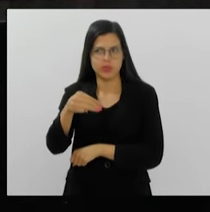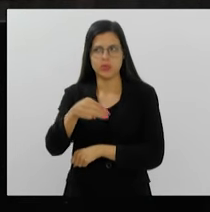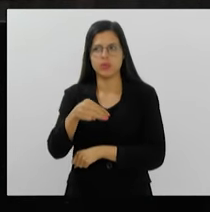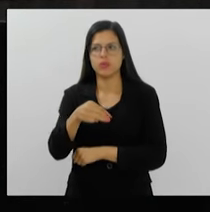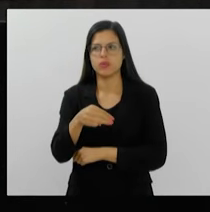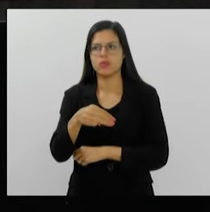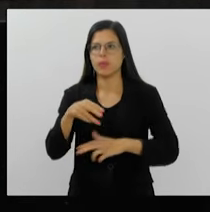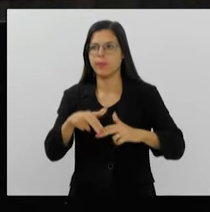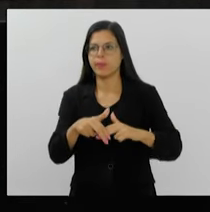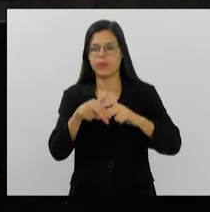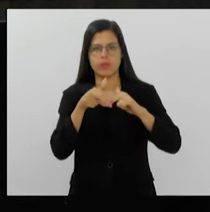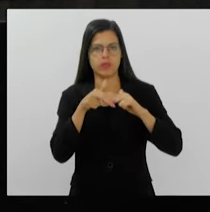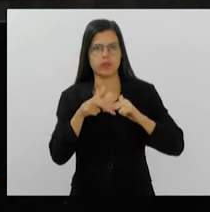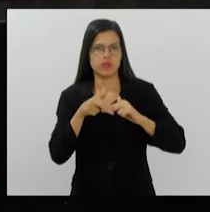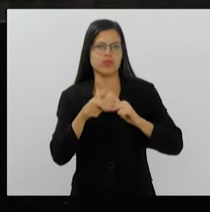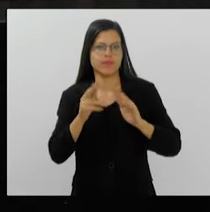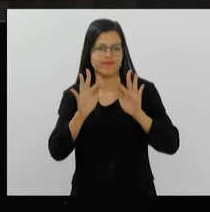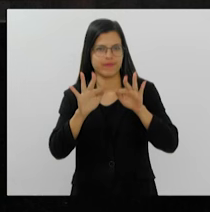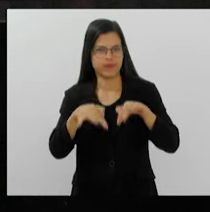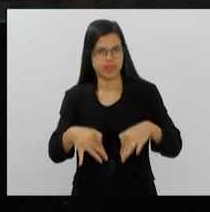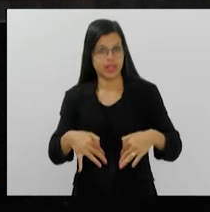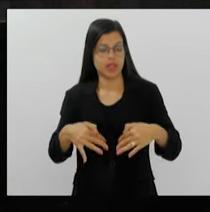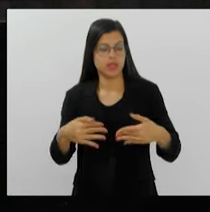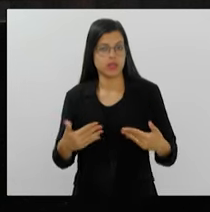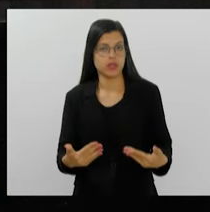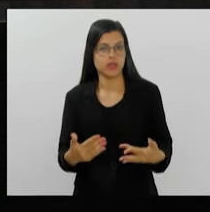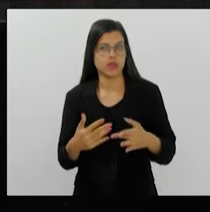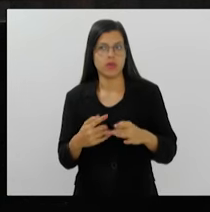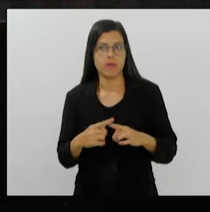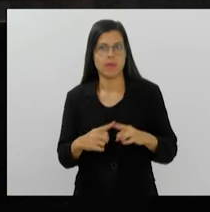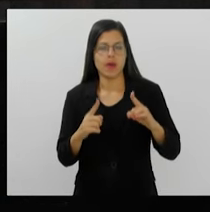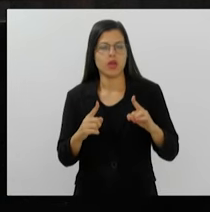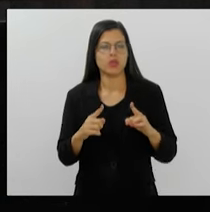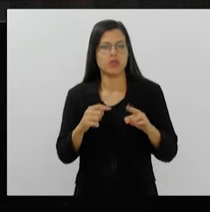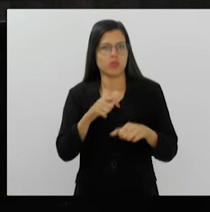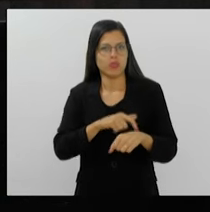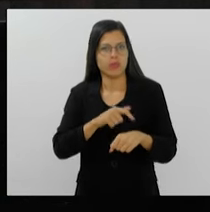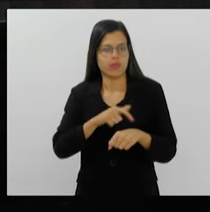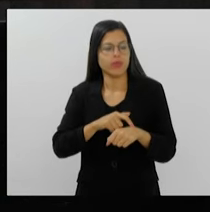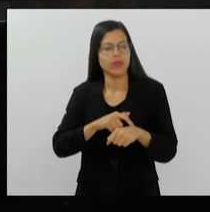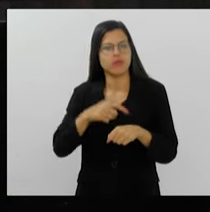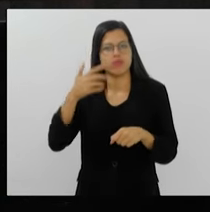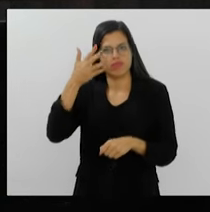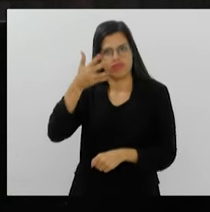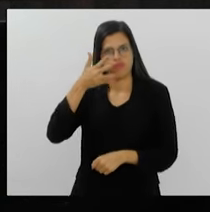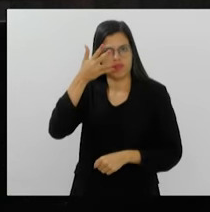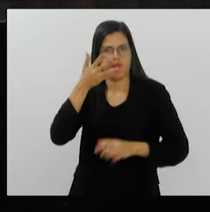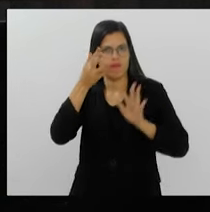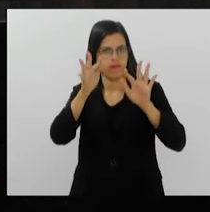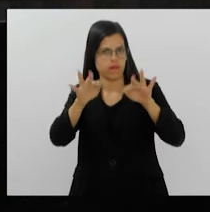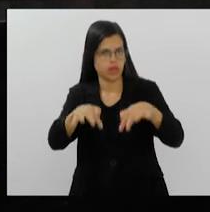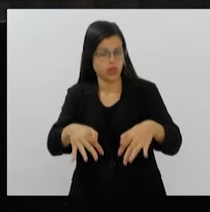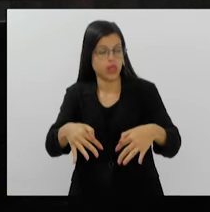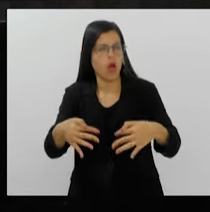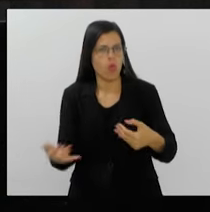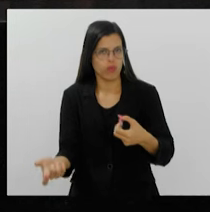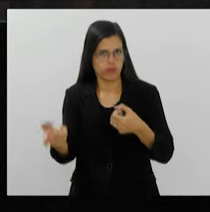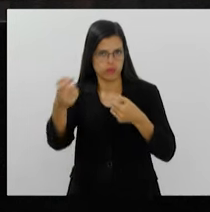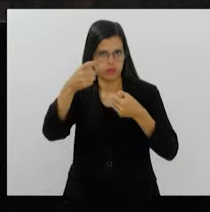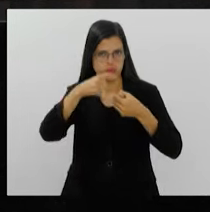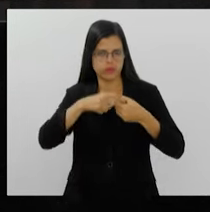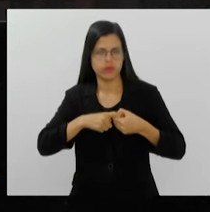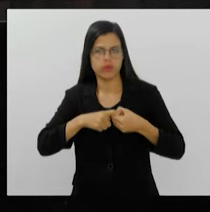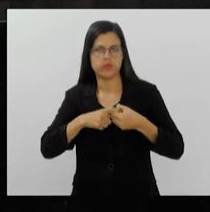Por isso, encerro, mas no expediente final, voltarei